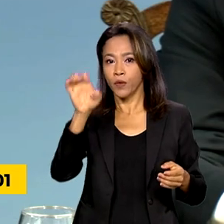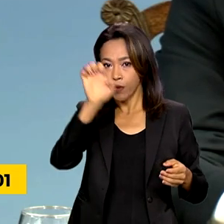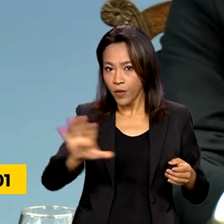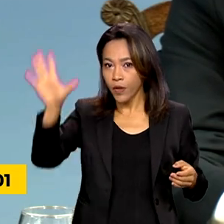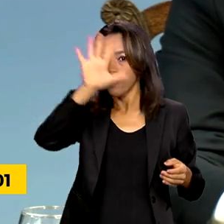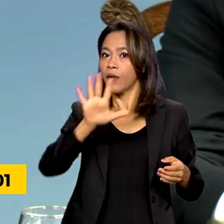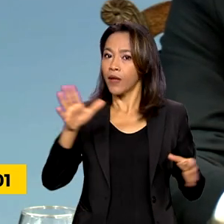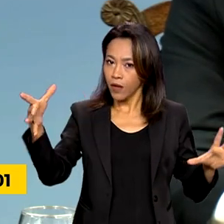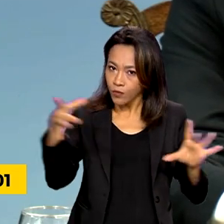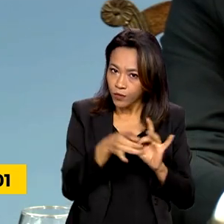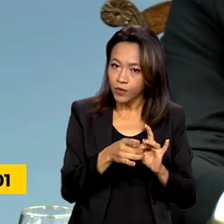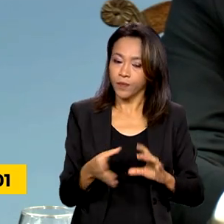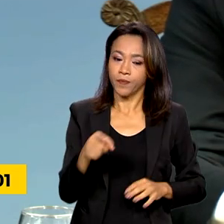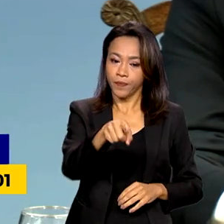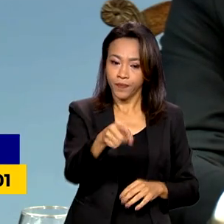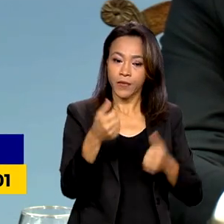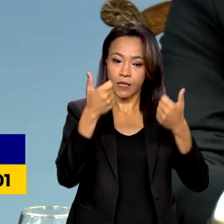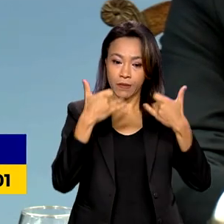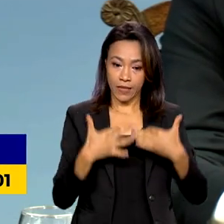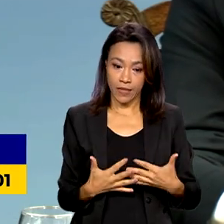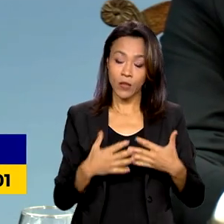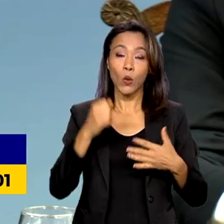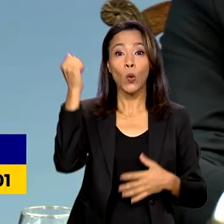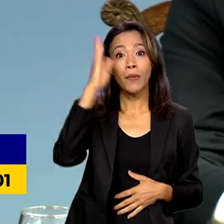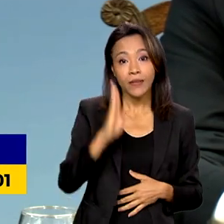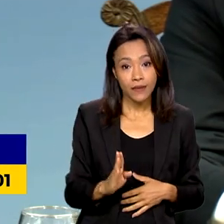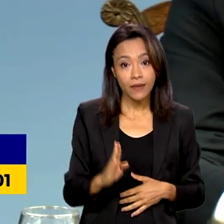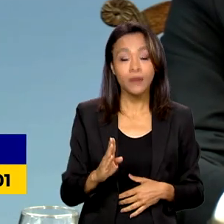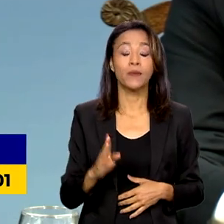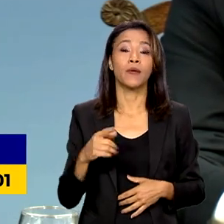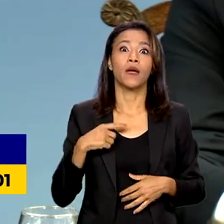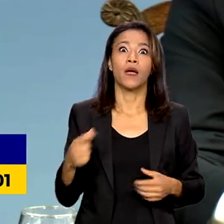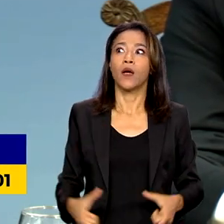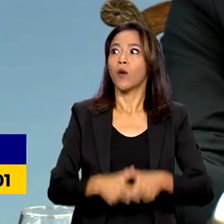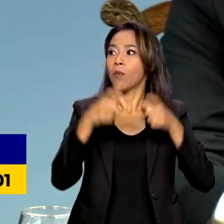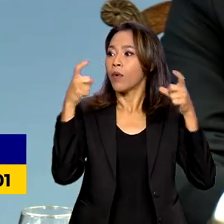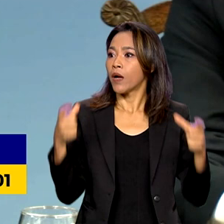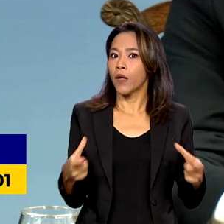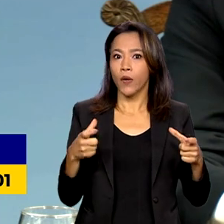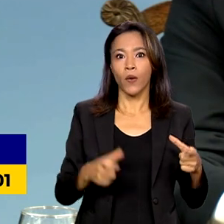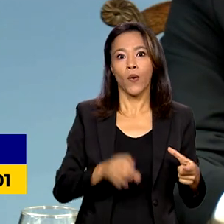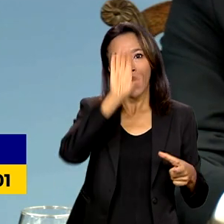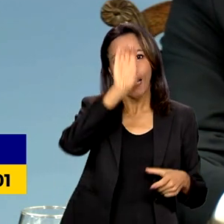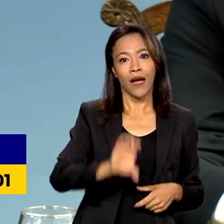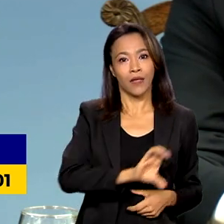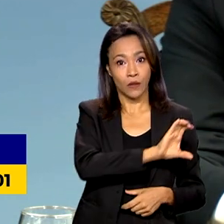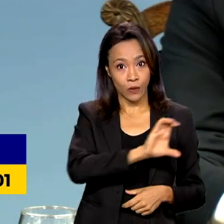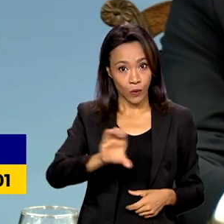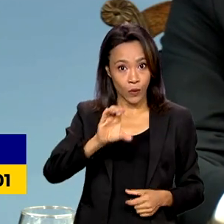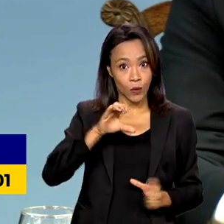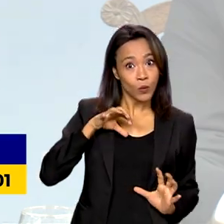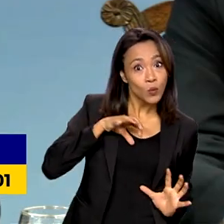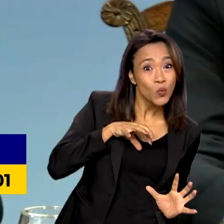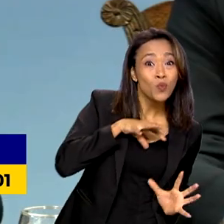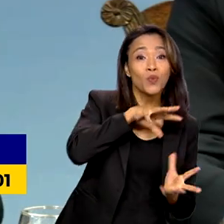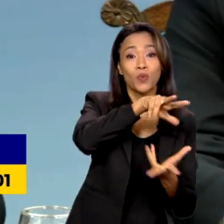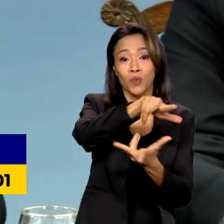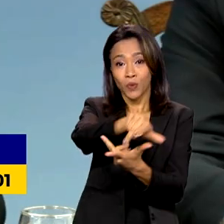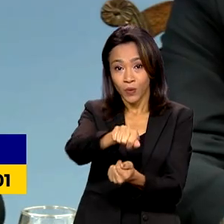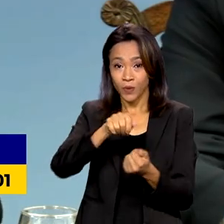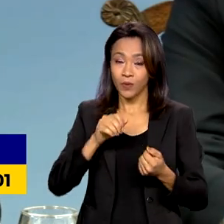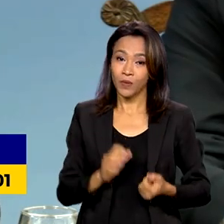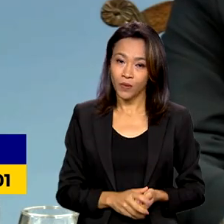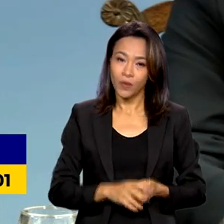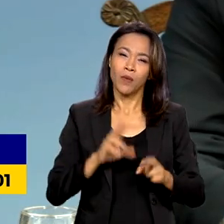sempre que o Brasil é considerado o maior país católico do mundo, com o maior número de católicos do mundo. A questão da